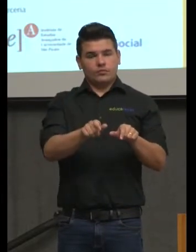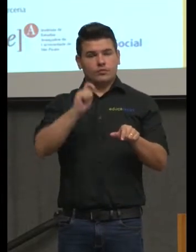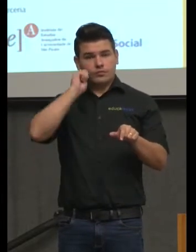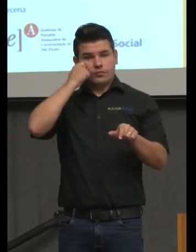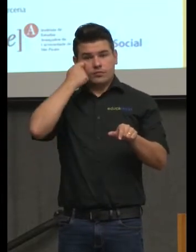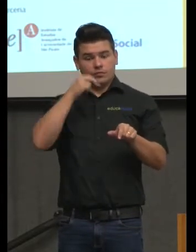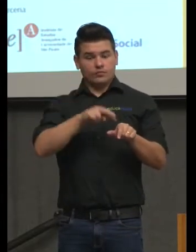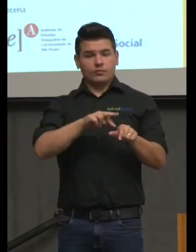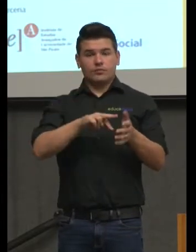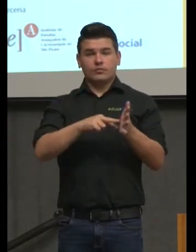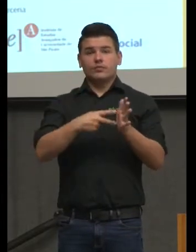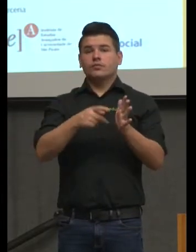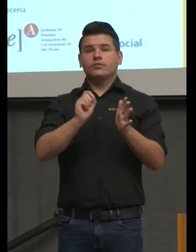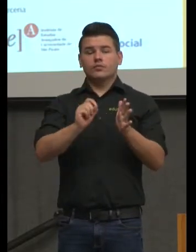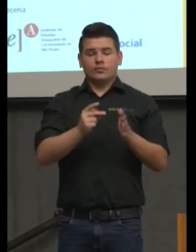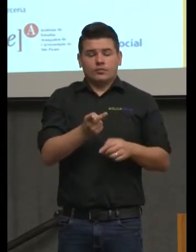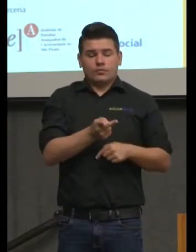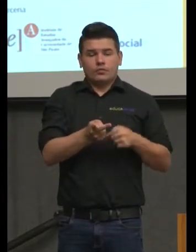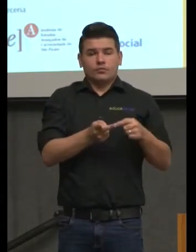diferença.